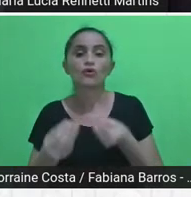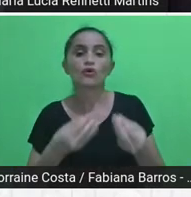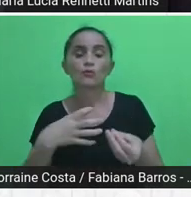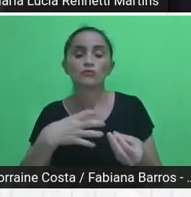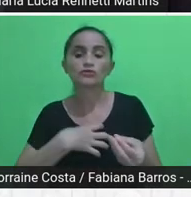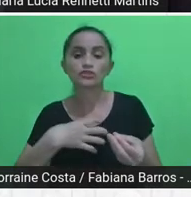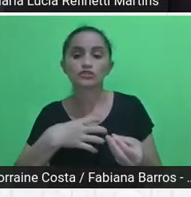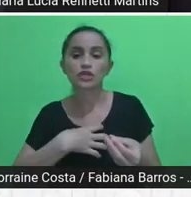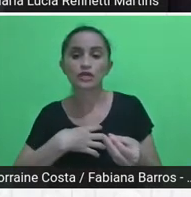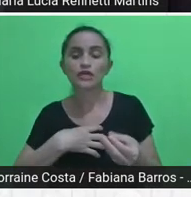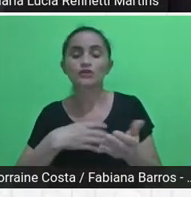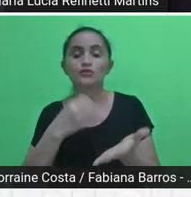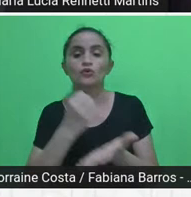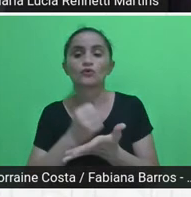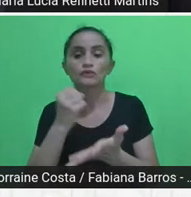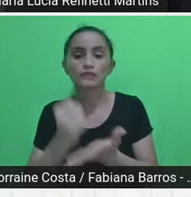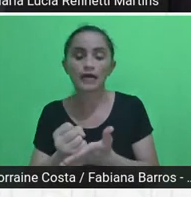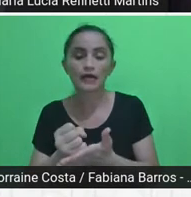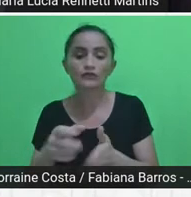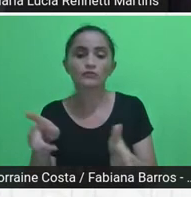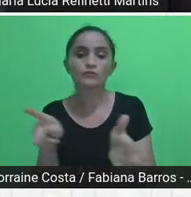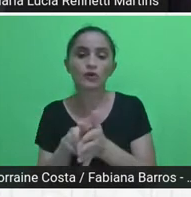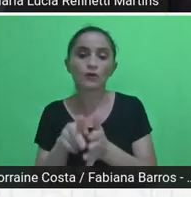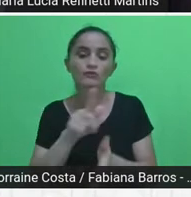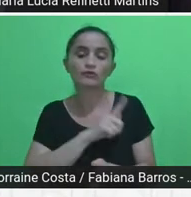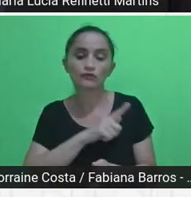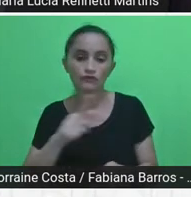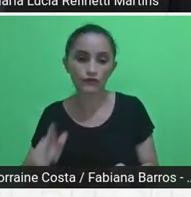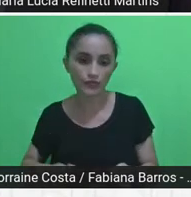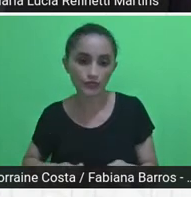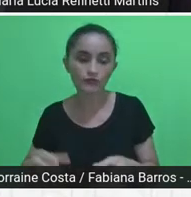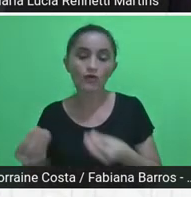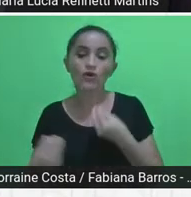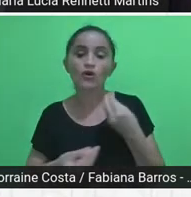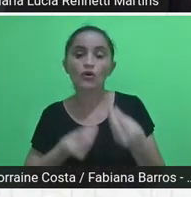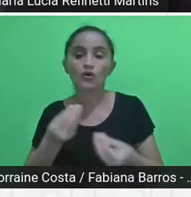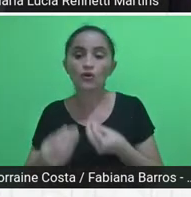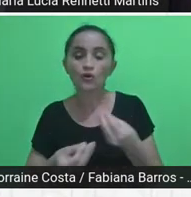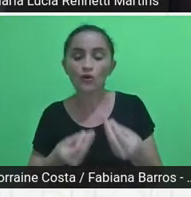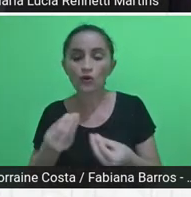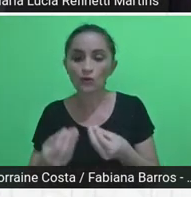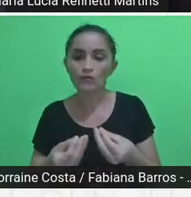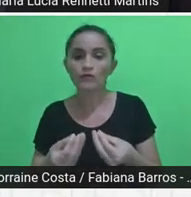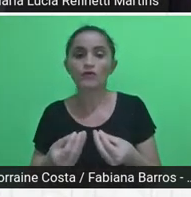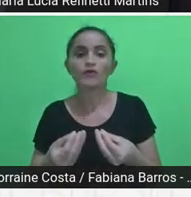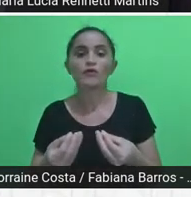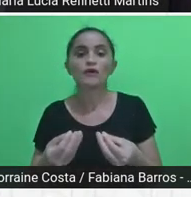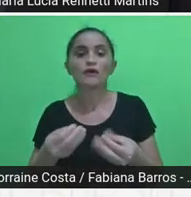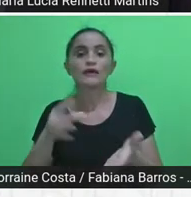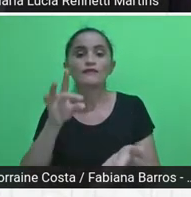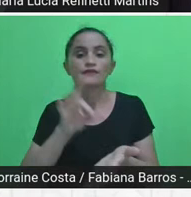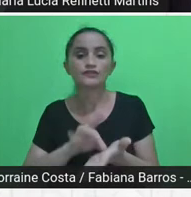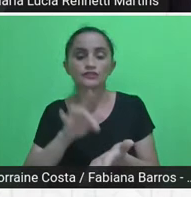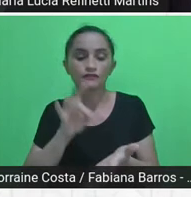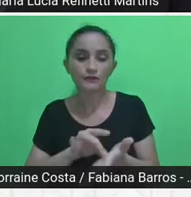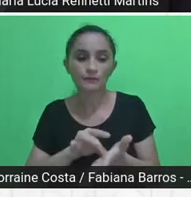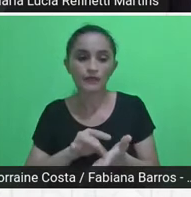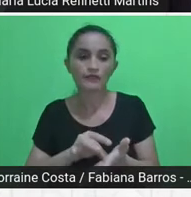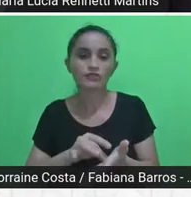de gestão pública e exercícios sobre os temas de aula, que foram desde